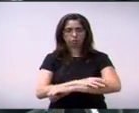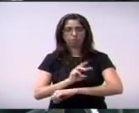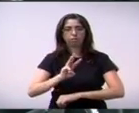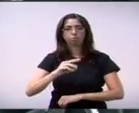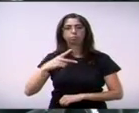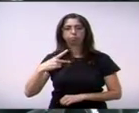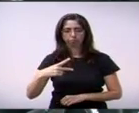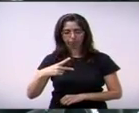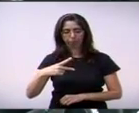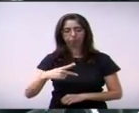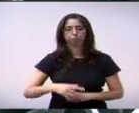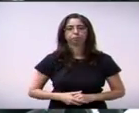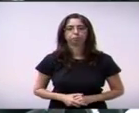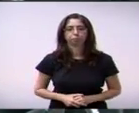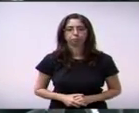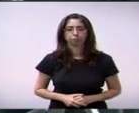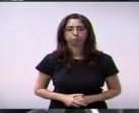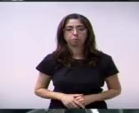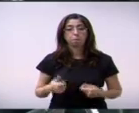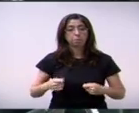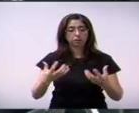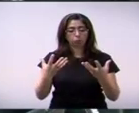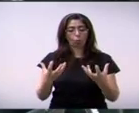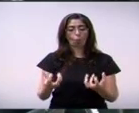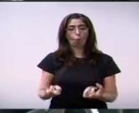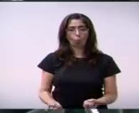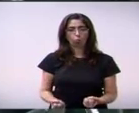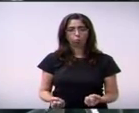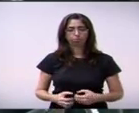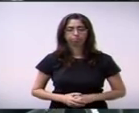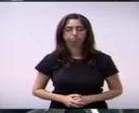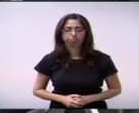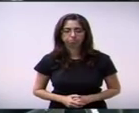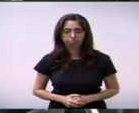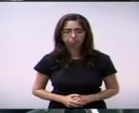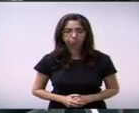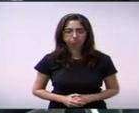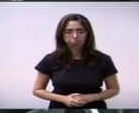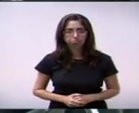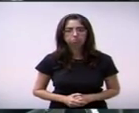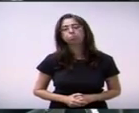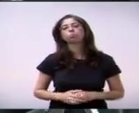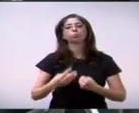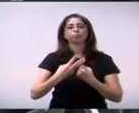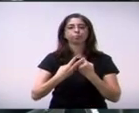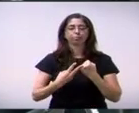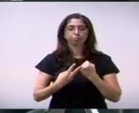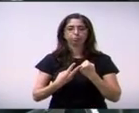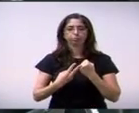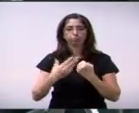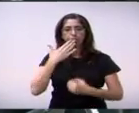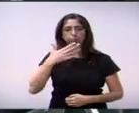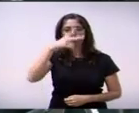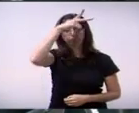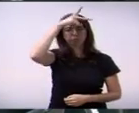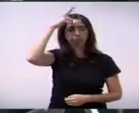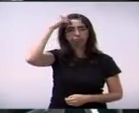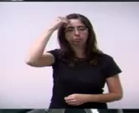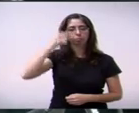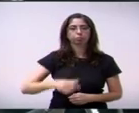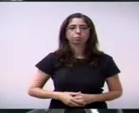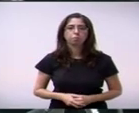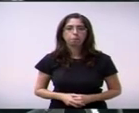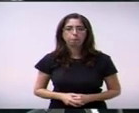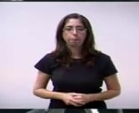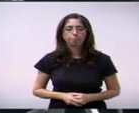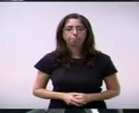no bairro João Aranha. 204 do vereador Marquinho da Bola solicita ao executivo